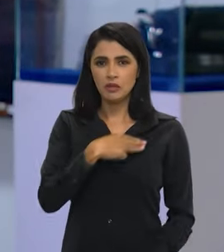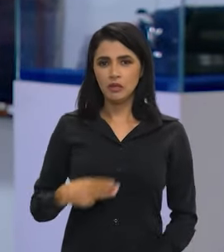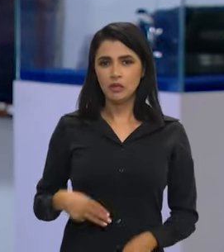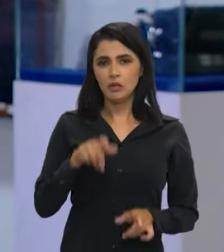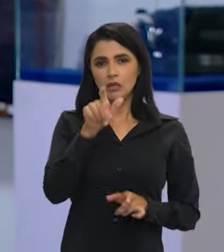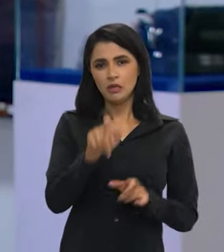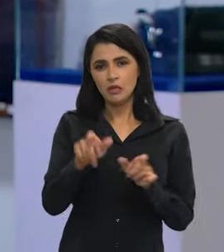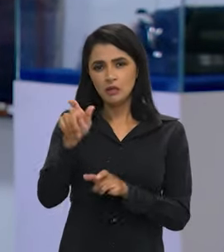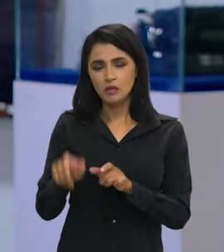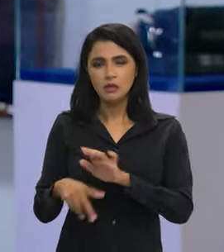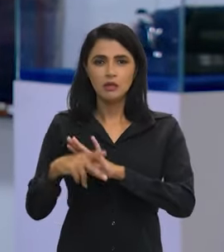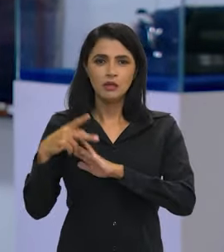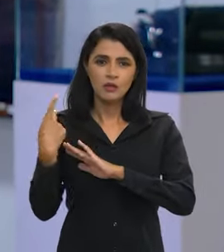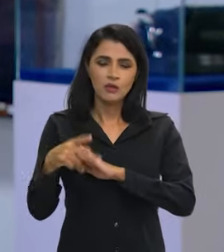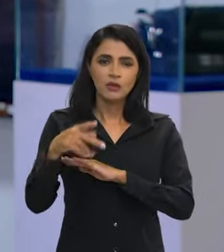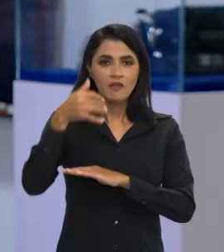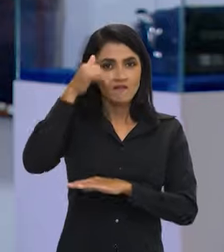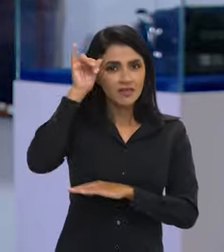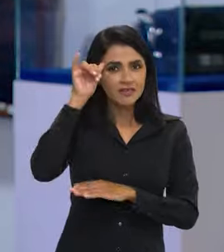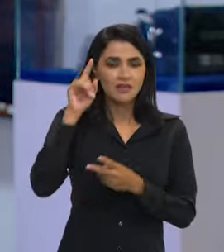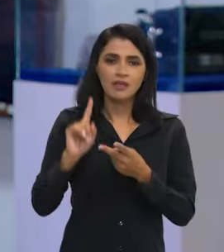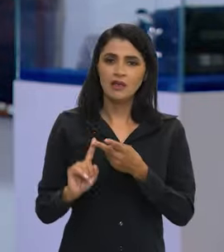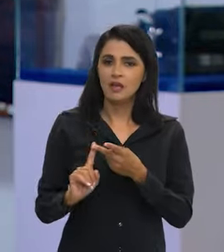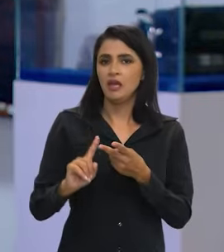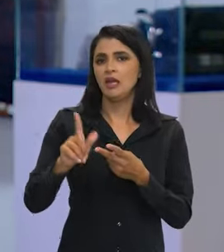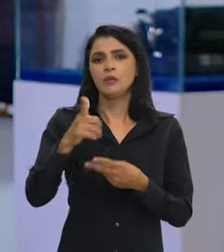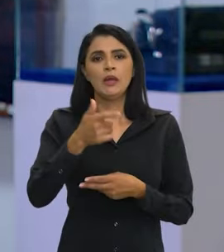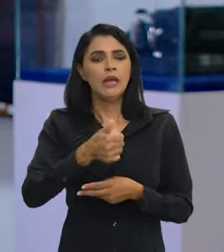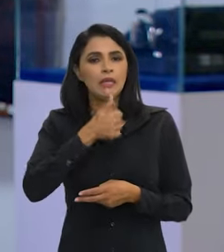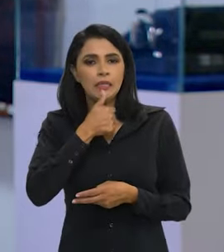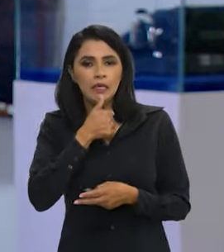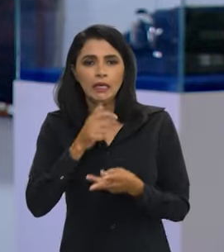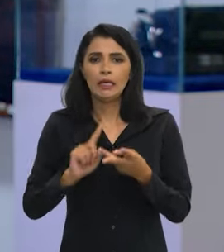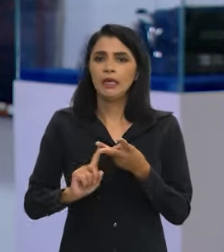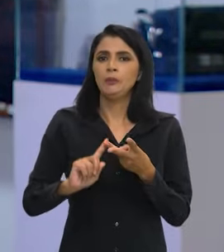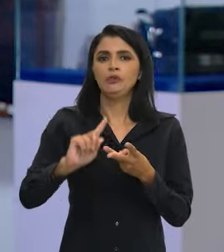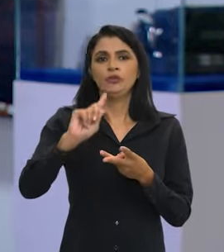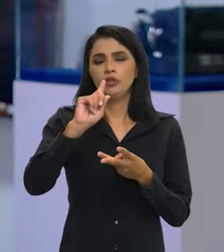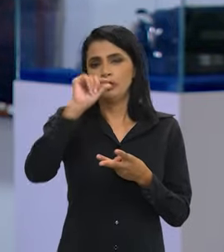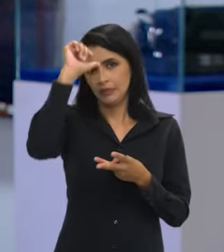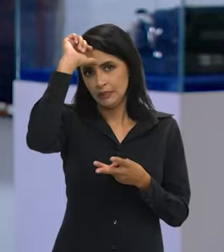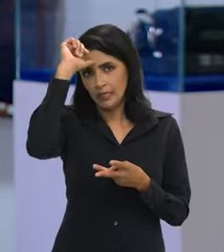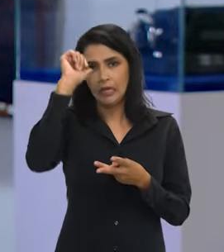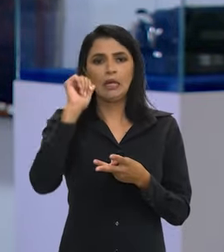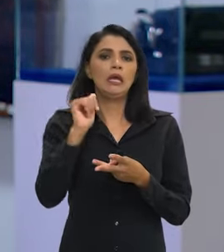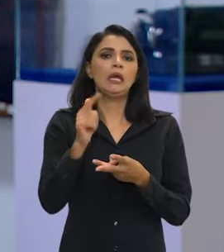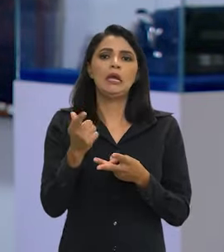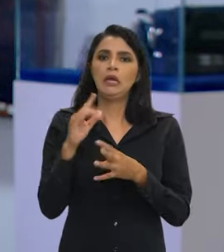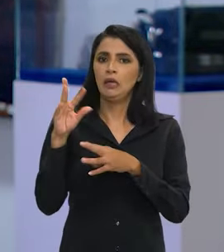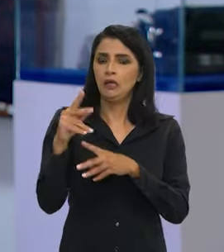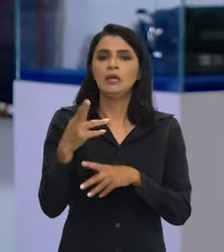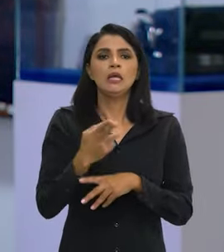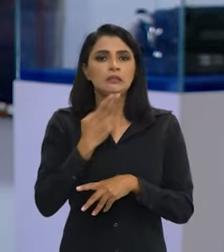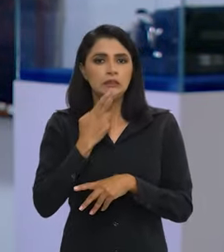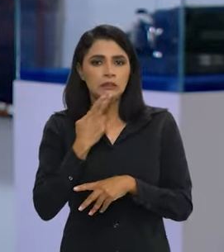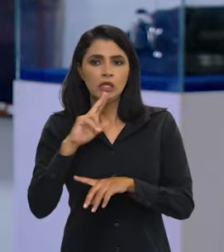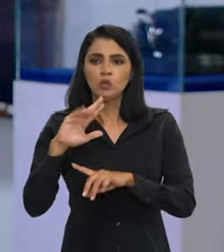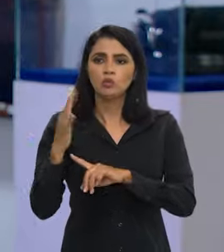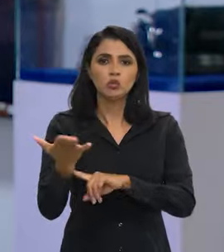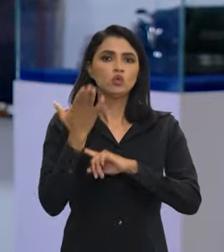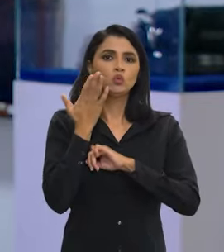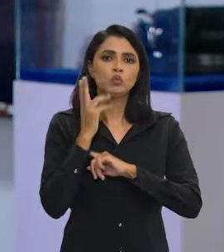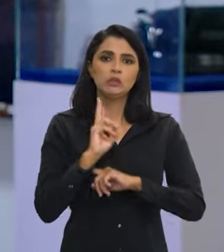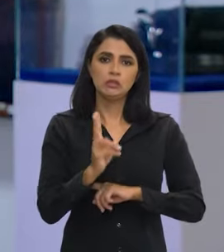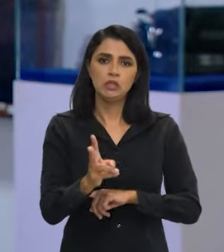ministros, da Fazenda, da Ministra Tebet, da Ministra Ester, nos ajuda. Há no